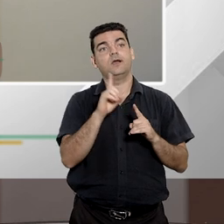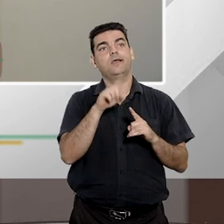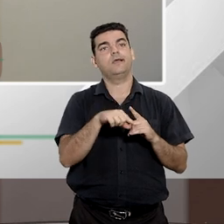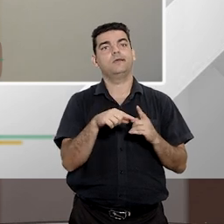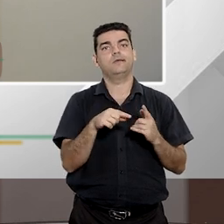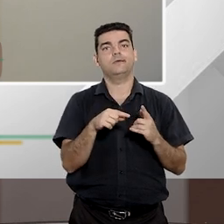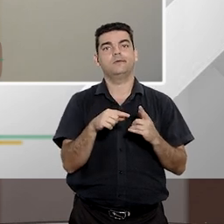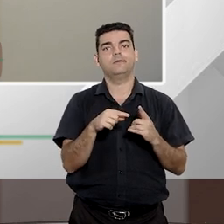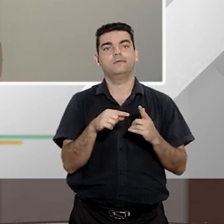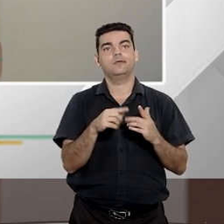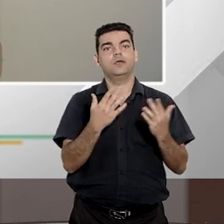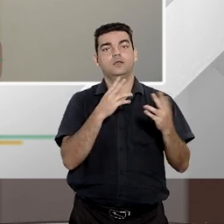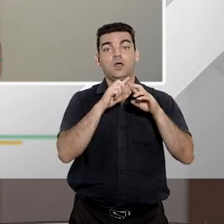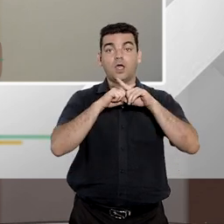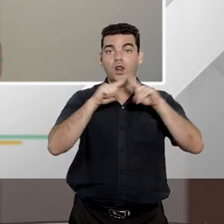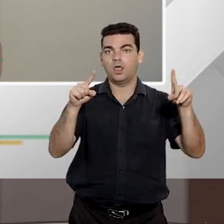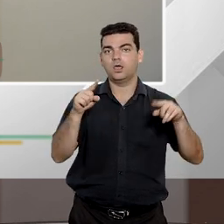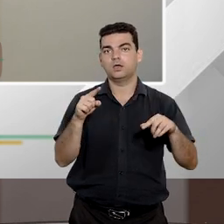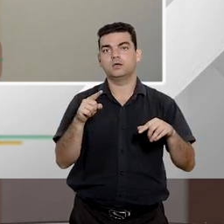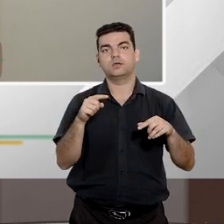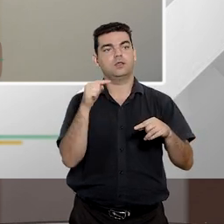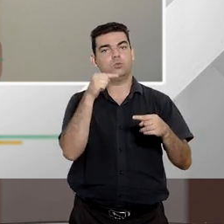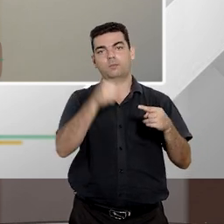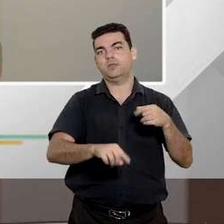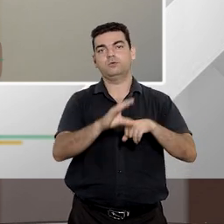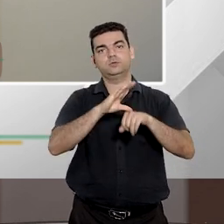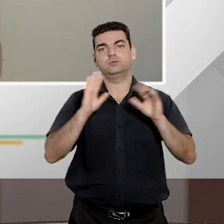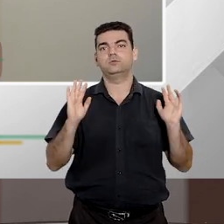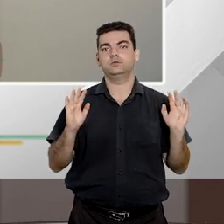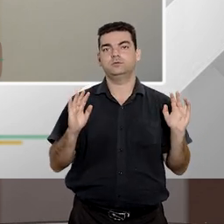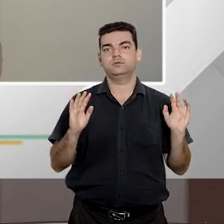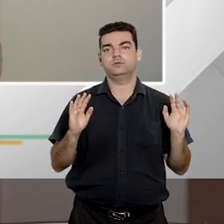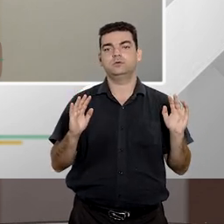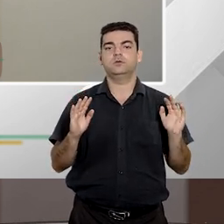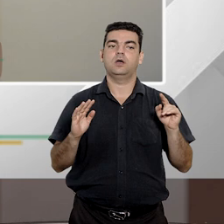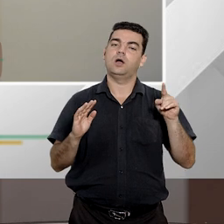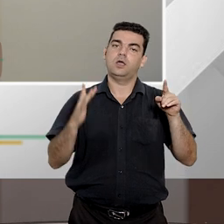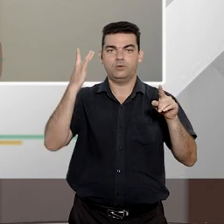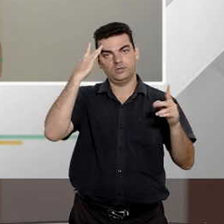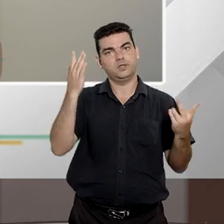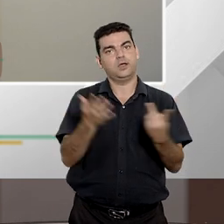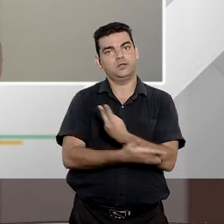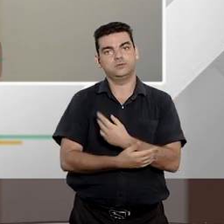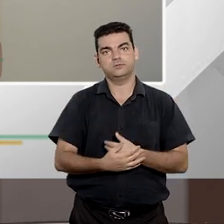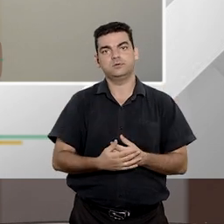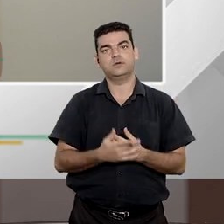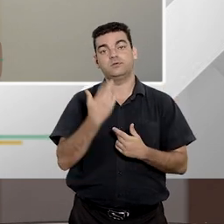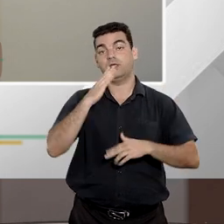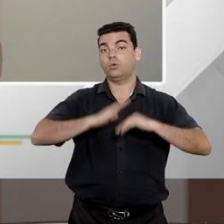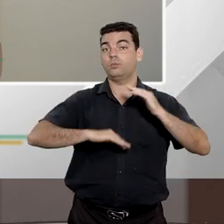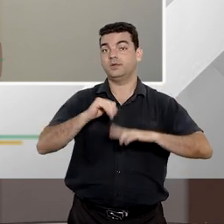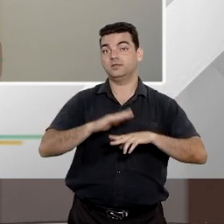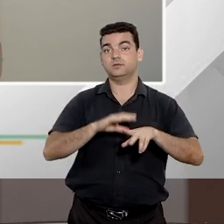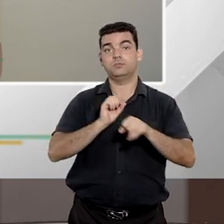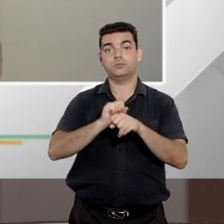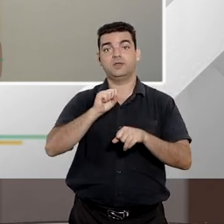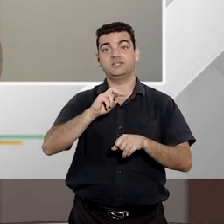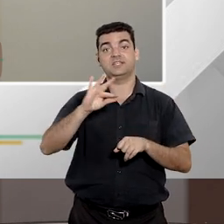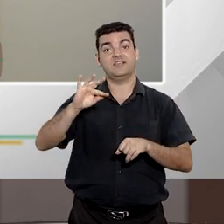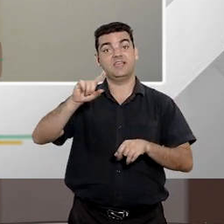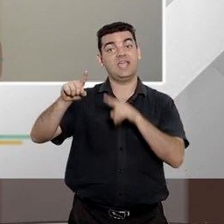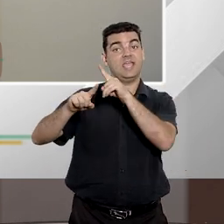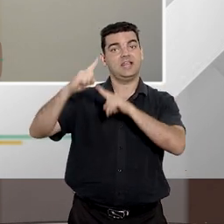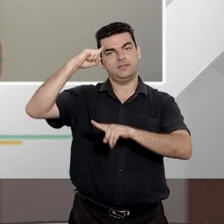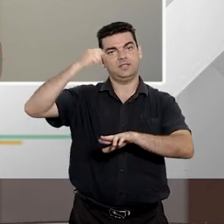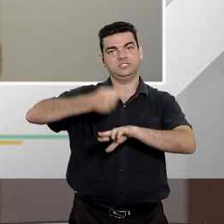a própria inconstitucionalidade aí não aí é o que a gente chama da usurpação da competência do STF em